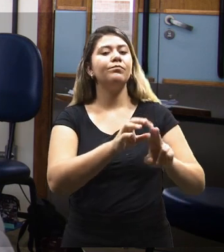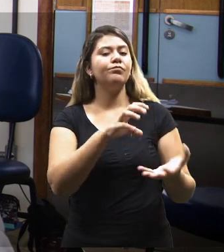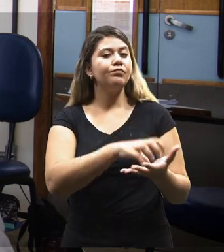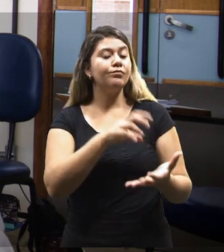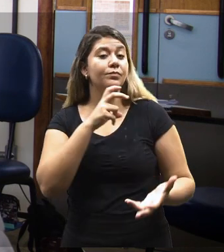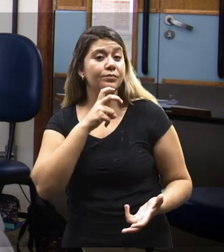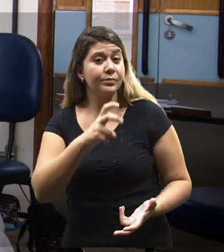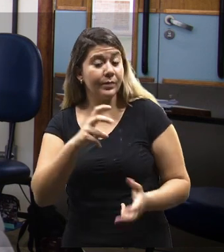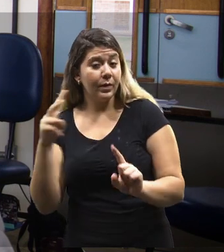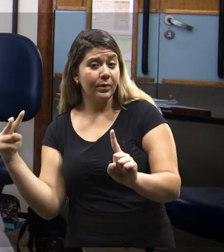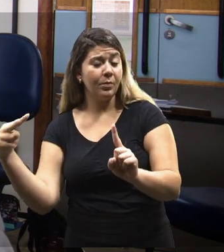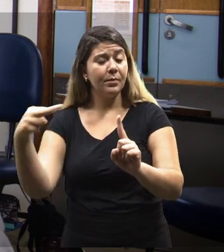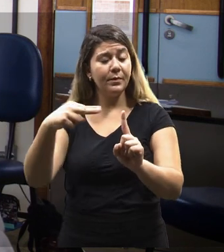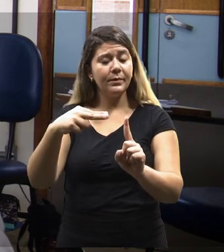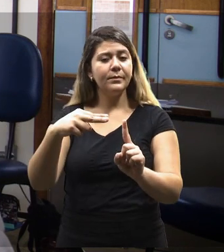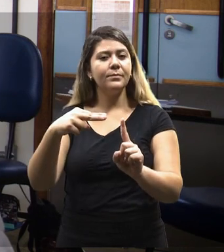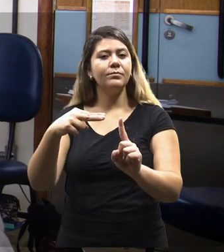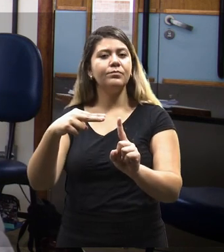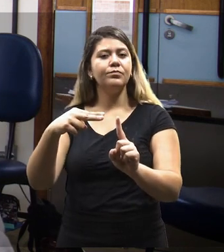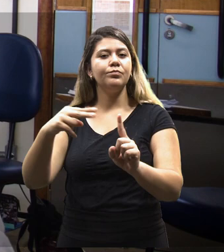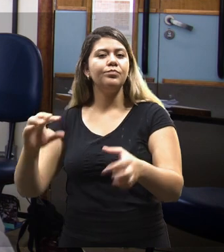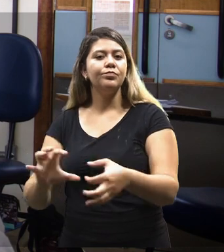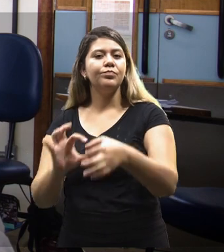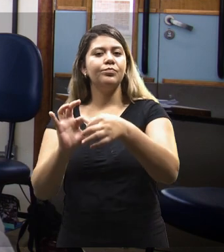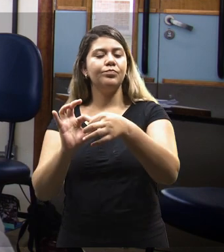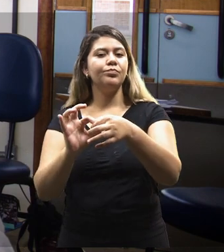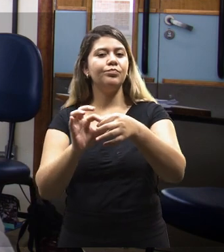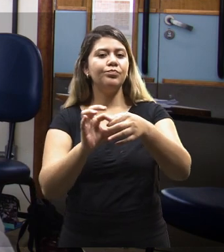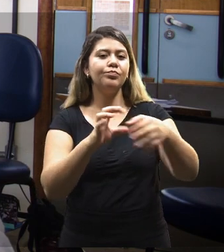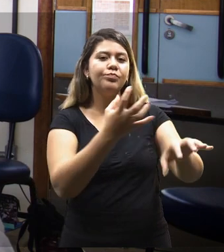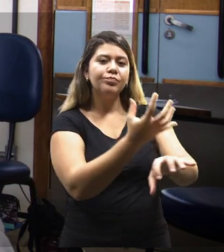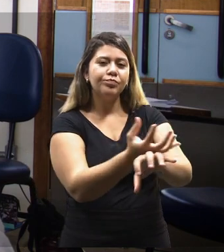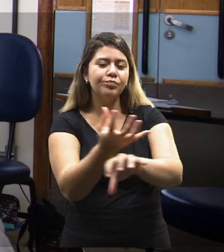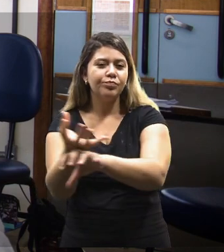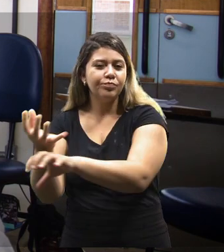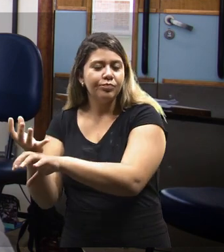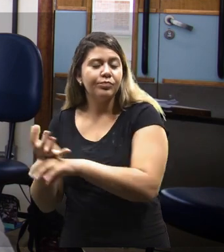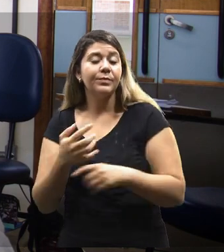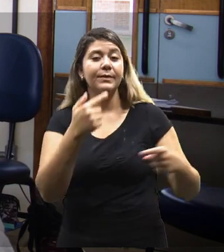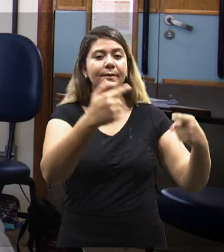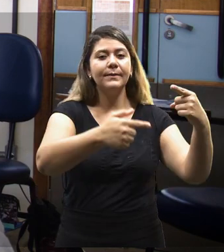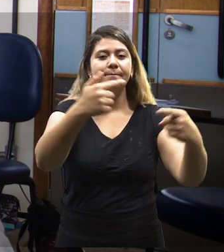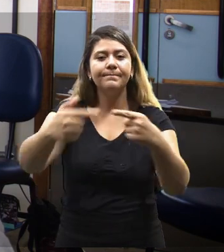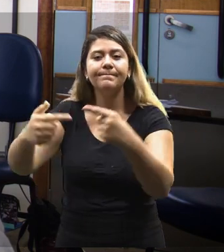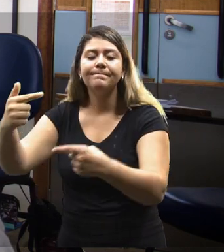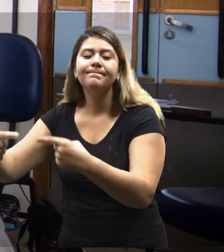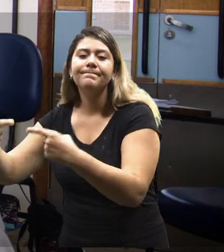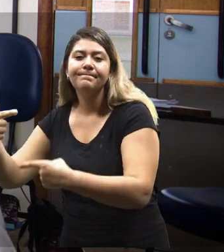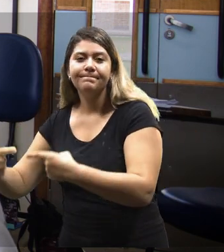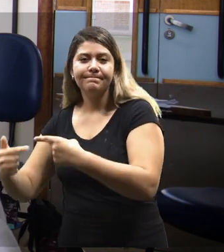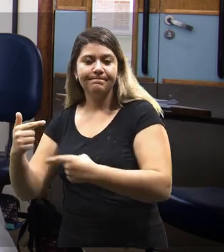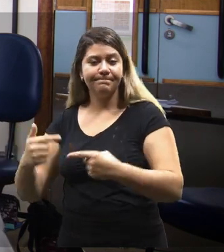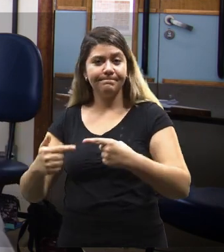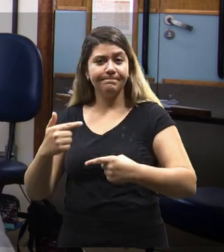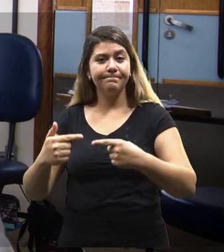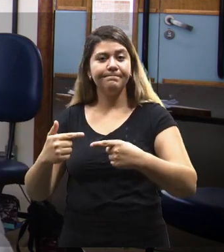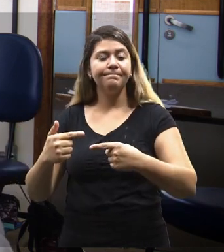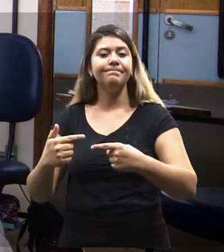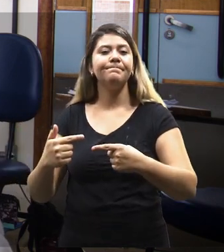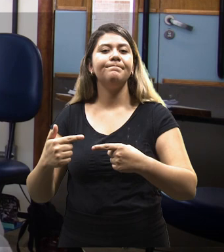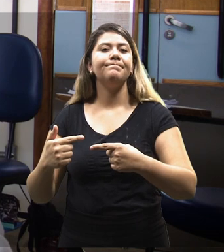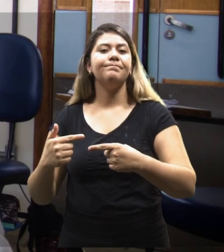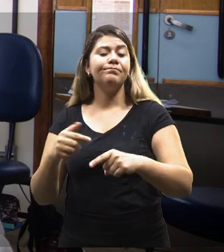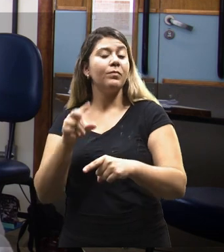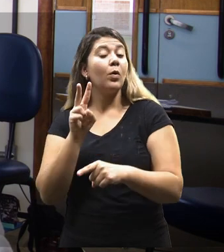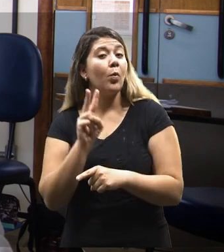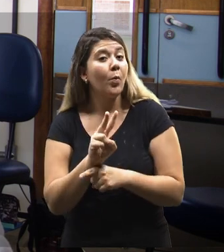perspectiva ligada tanto à questão de discutir de uma maneira mais interdisciplinar, a questão da